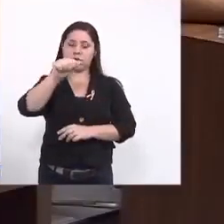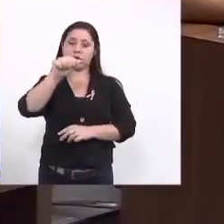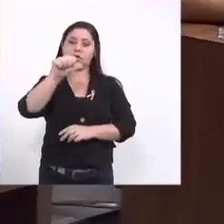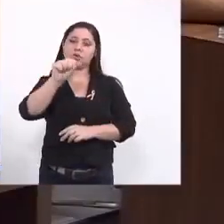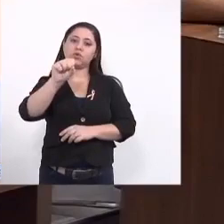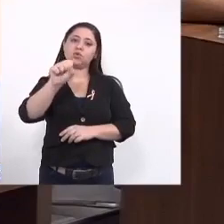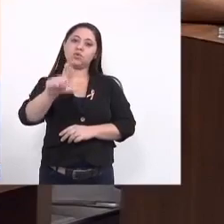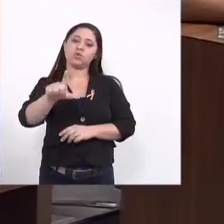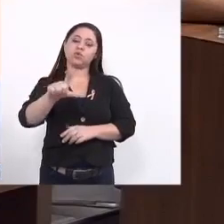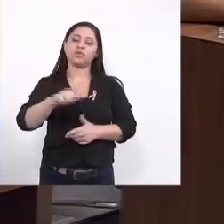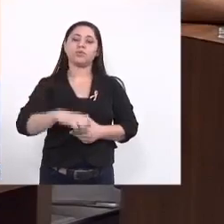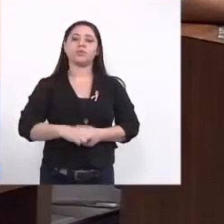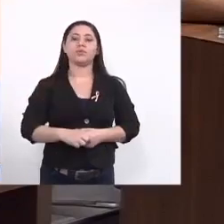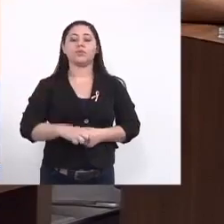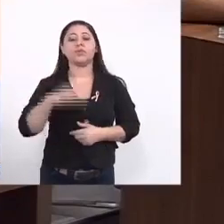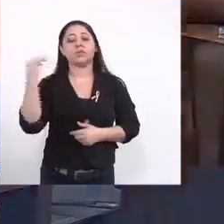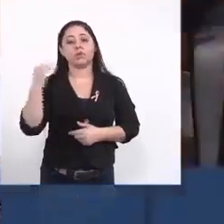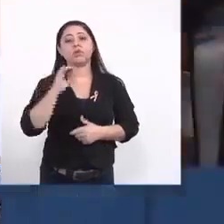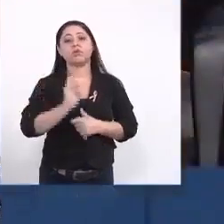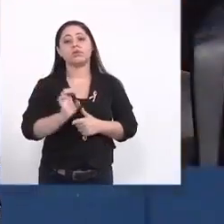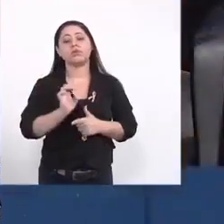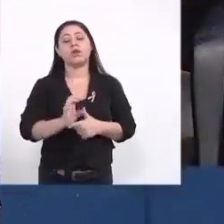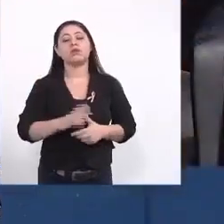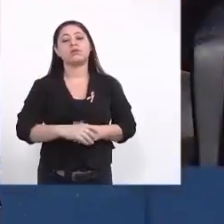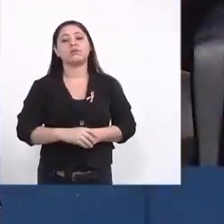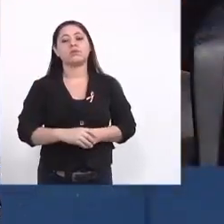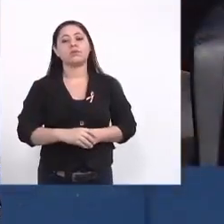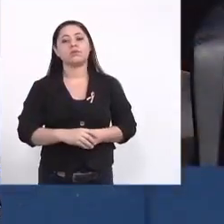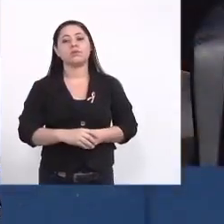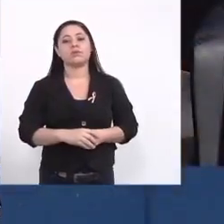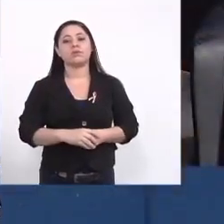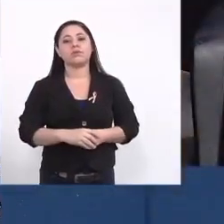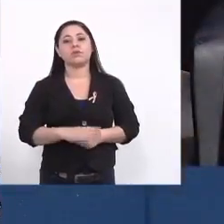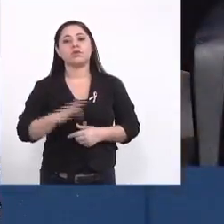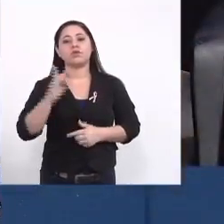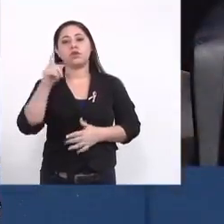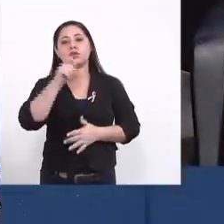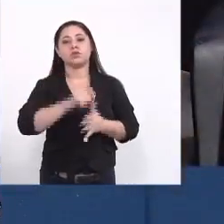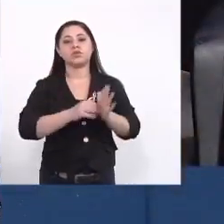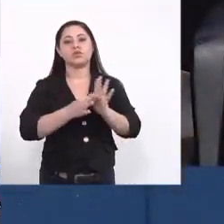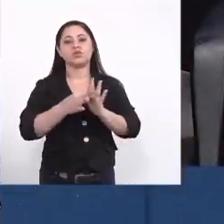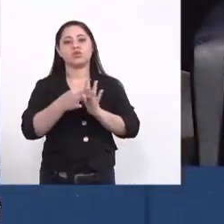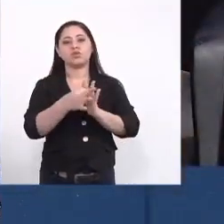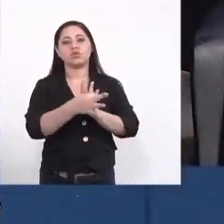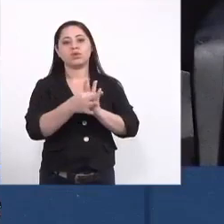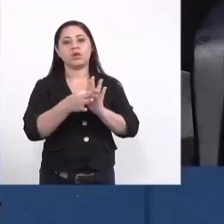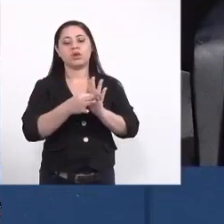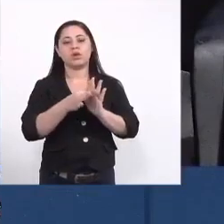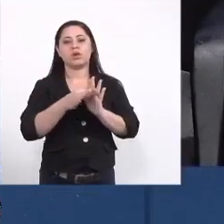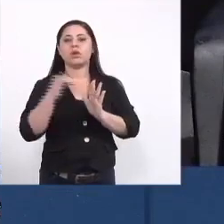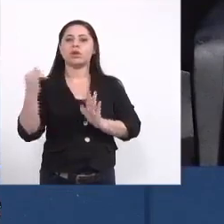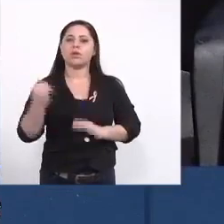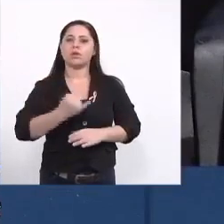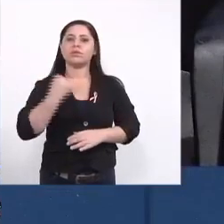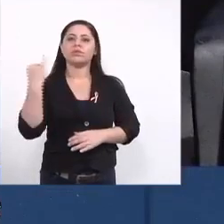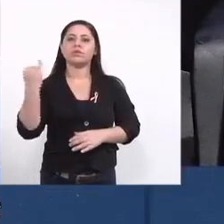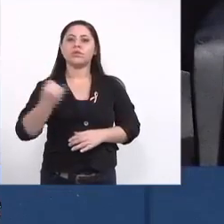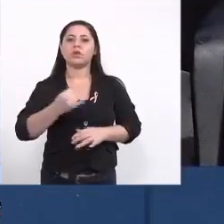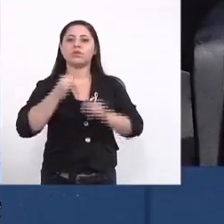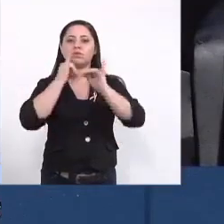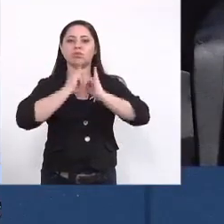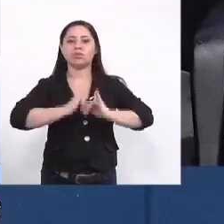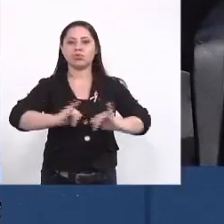importante para o nosso estado já anotamos a sua sugestão importante a